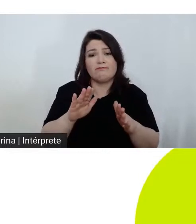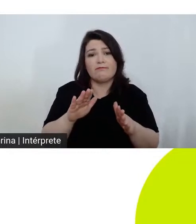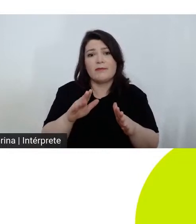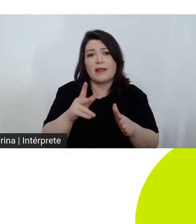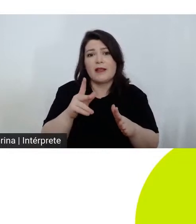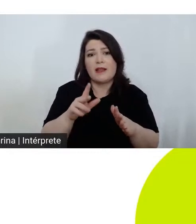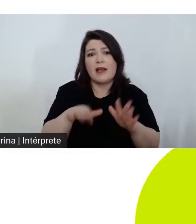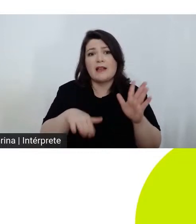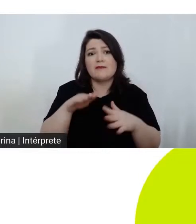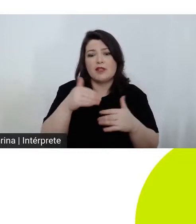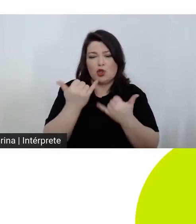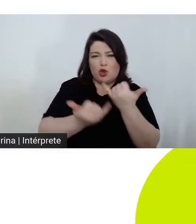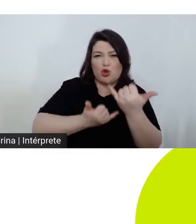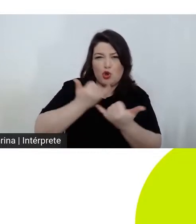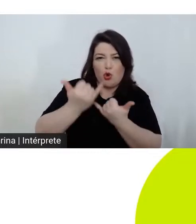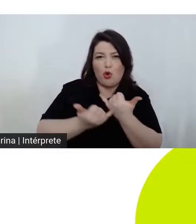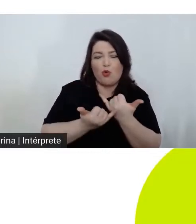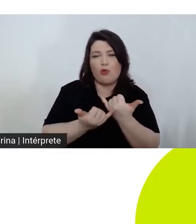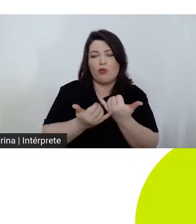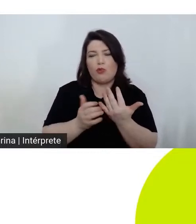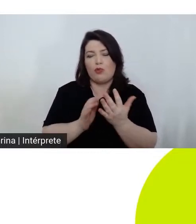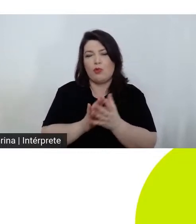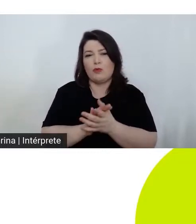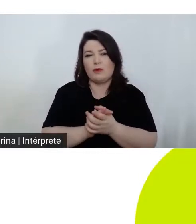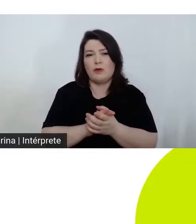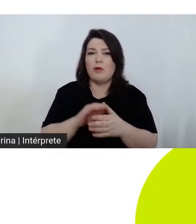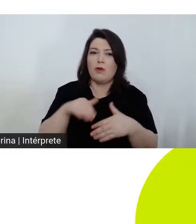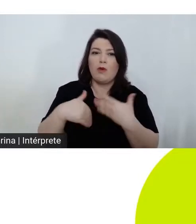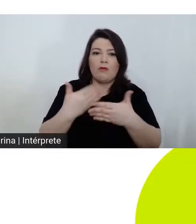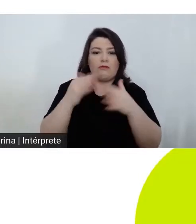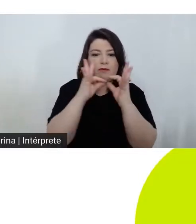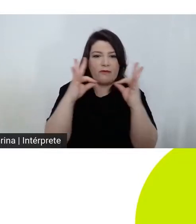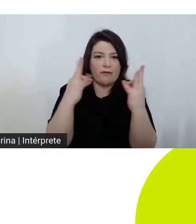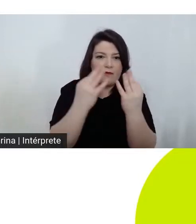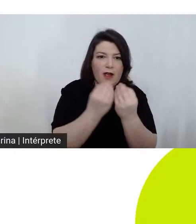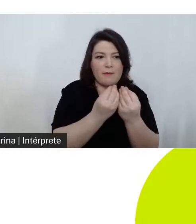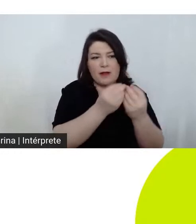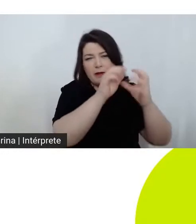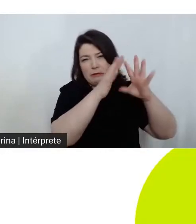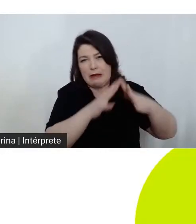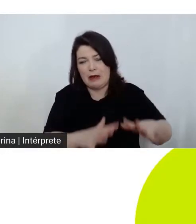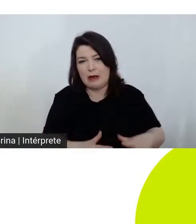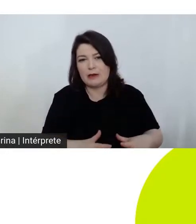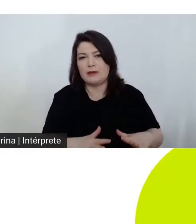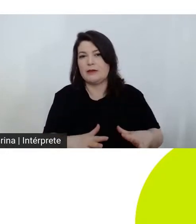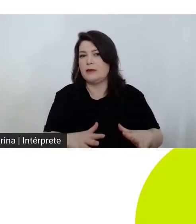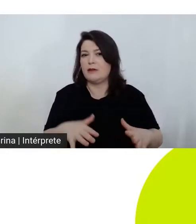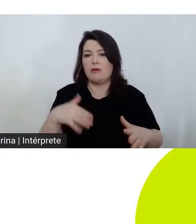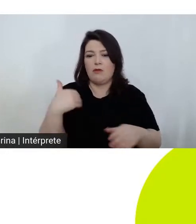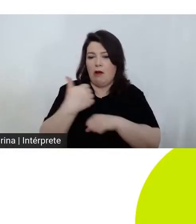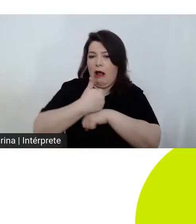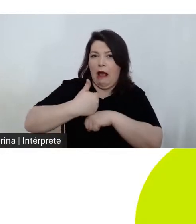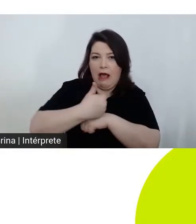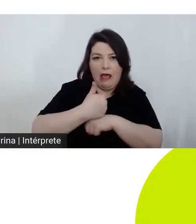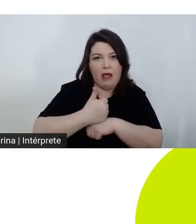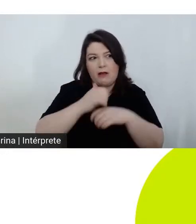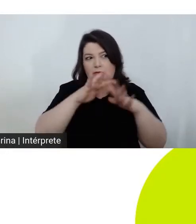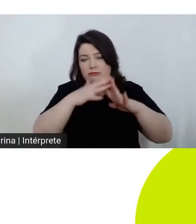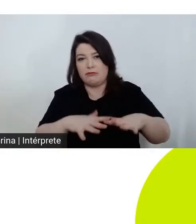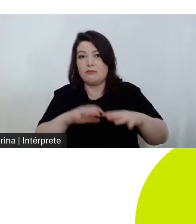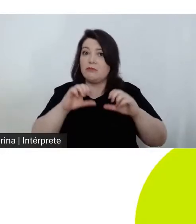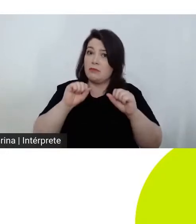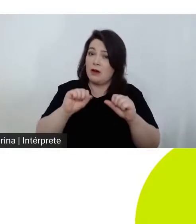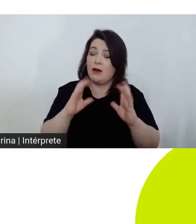facto o vício do jogo a ruína enfim famílias a ruína carreiras etc isto é